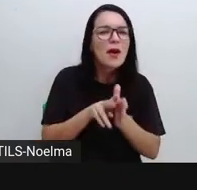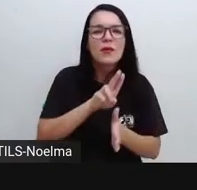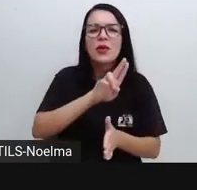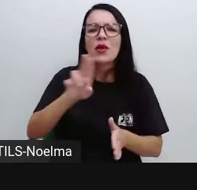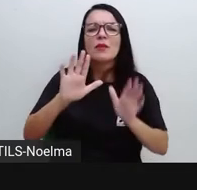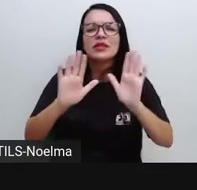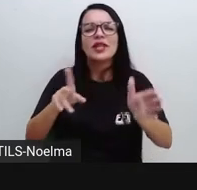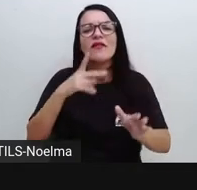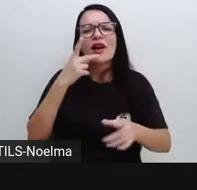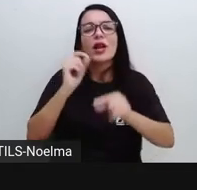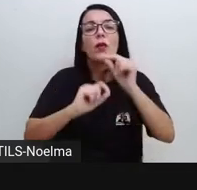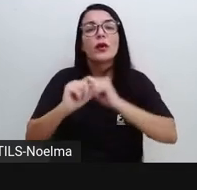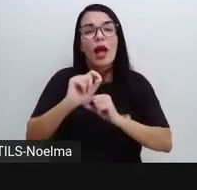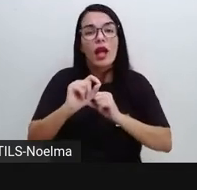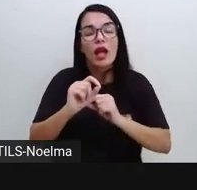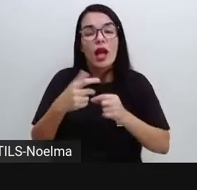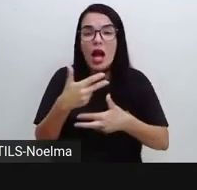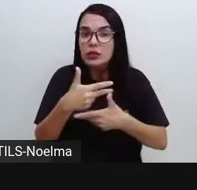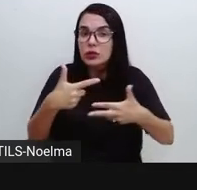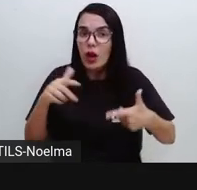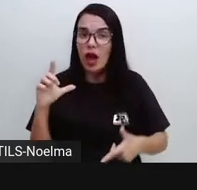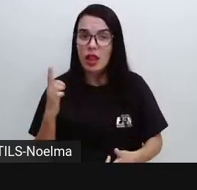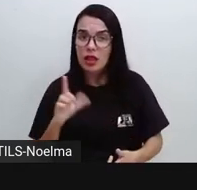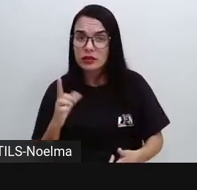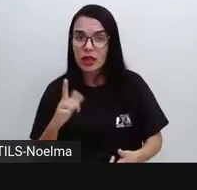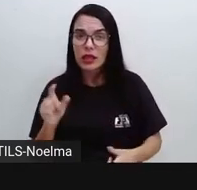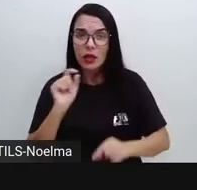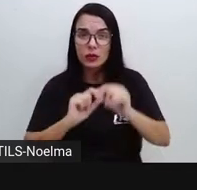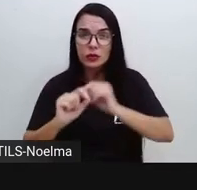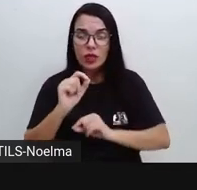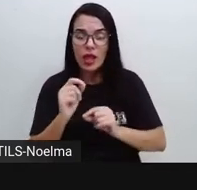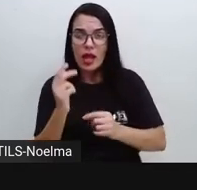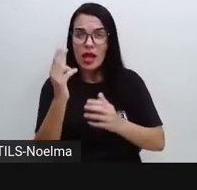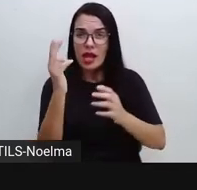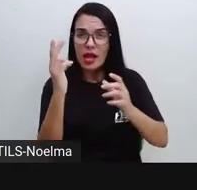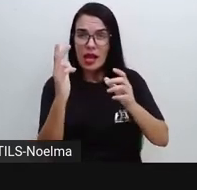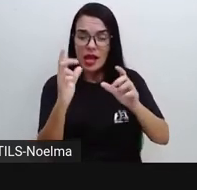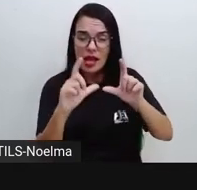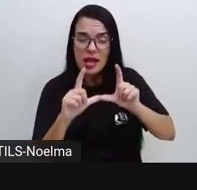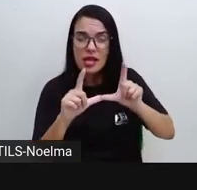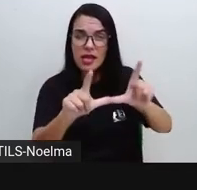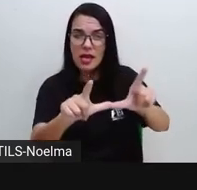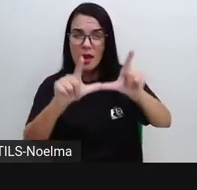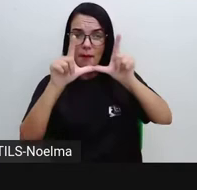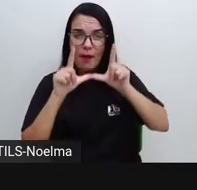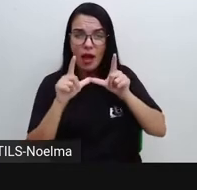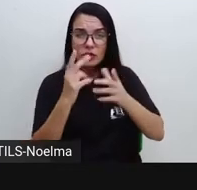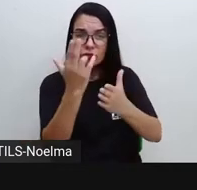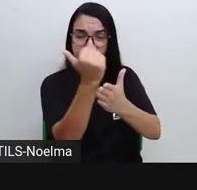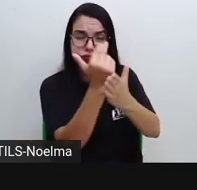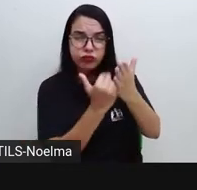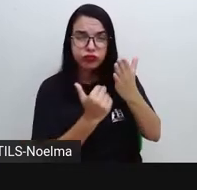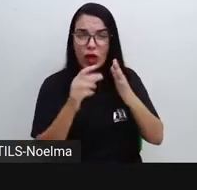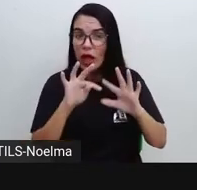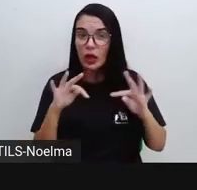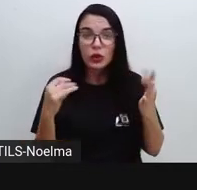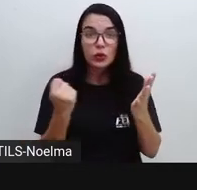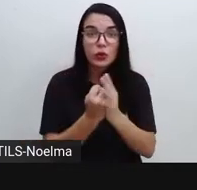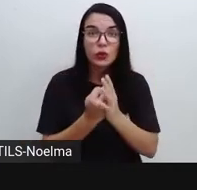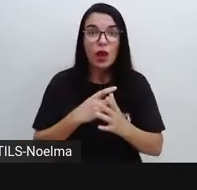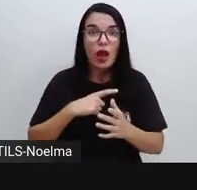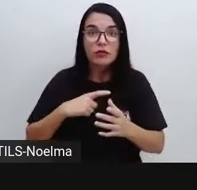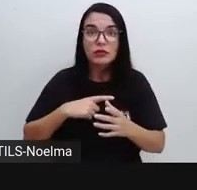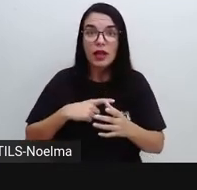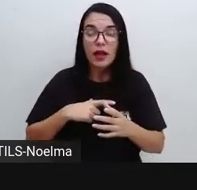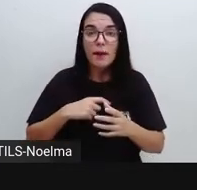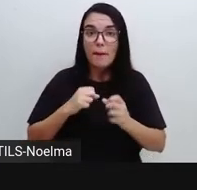são as produções literárias em que as imagens, formas e tudo o que é capaz de ser captado